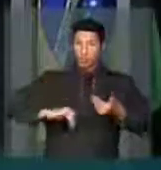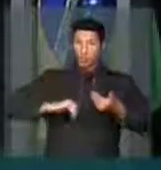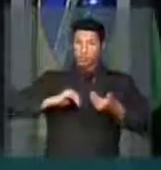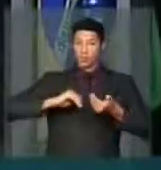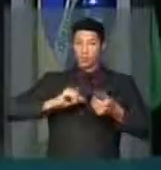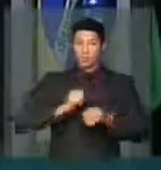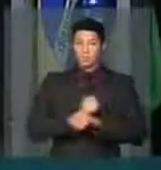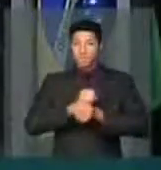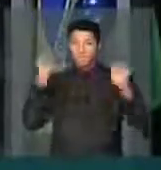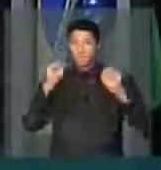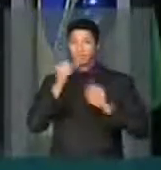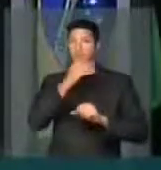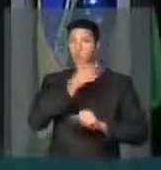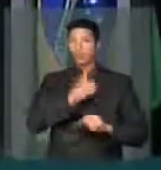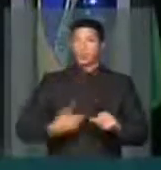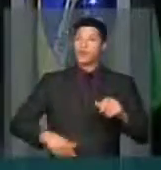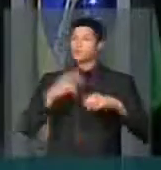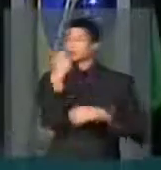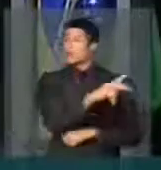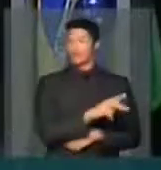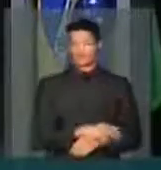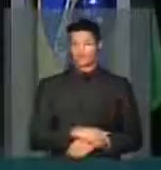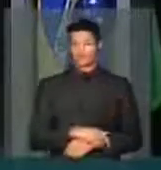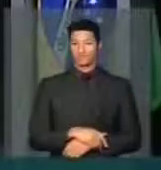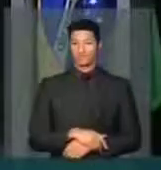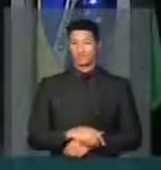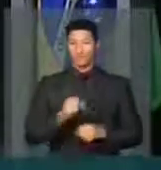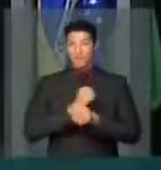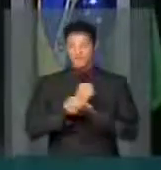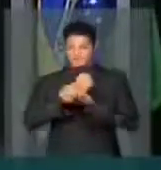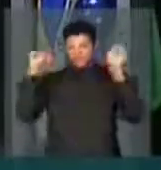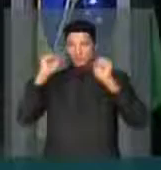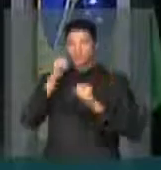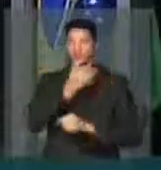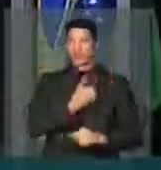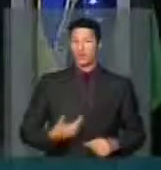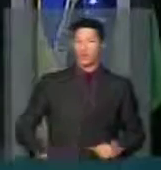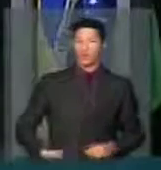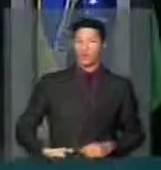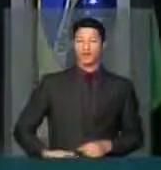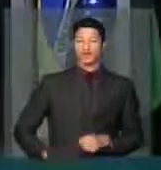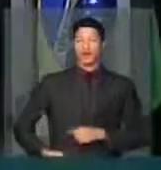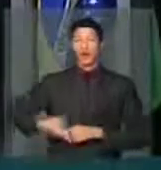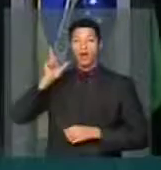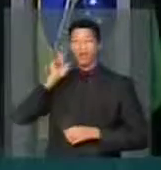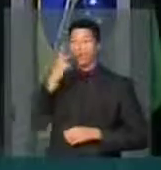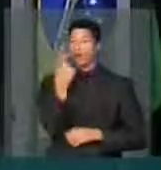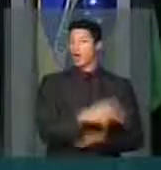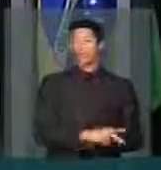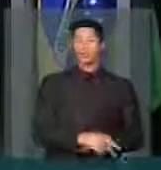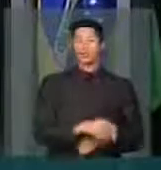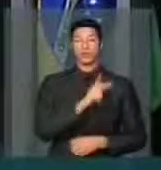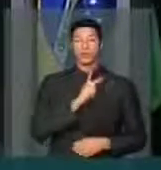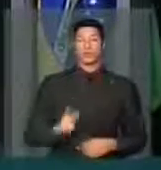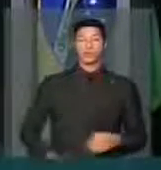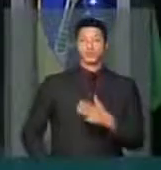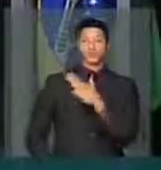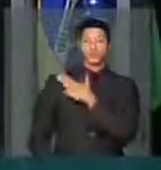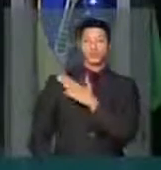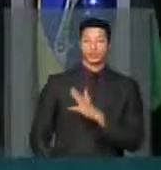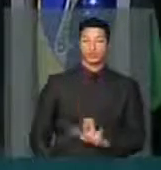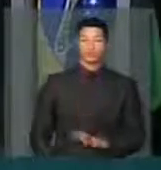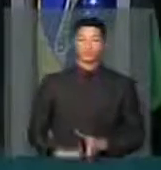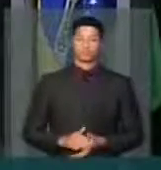Bomba é o governo dela. Bomba é o governo anterior a ela, do presidente Lula.